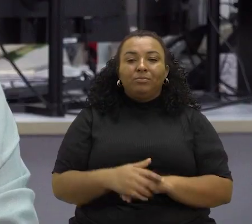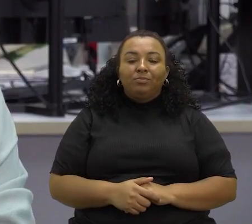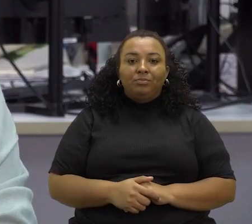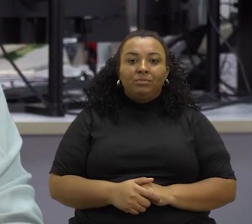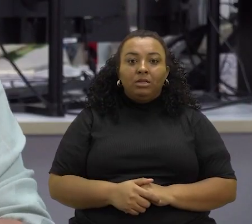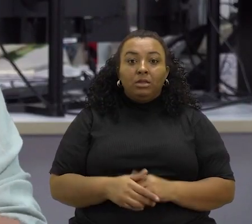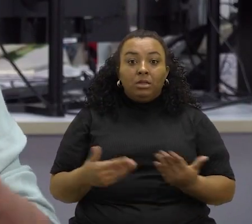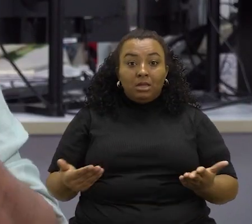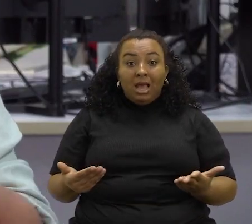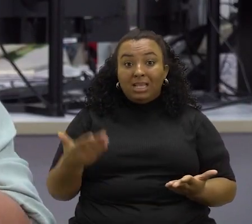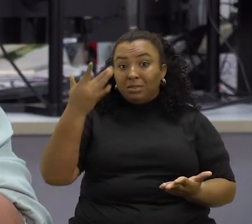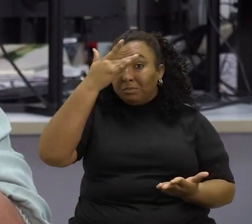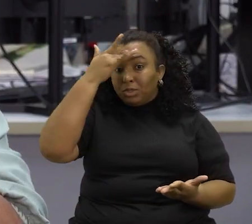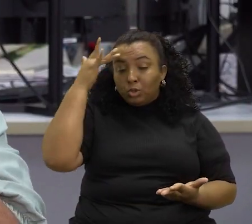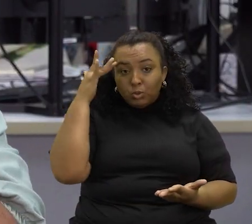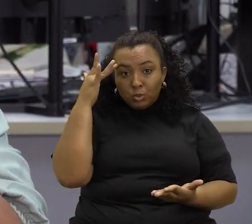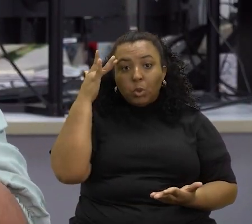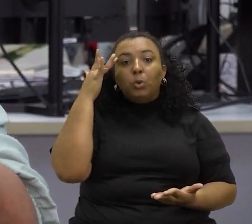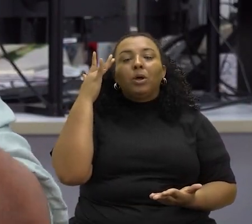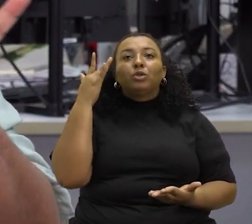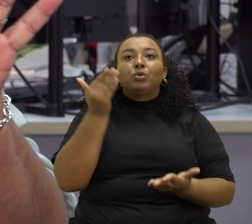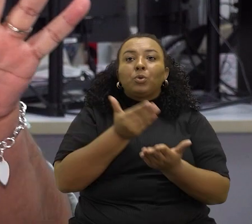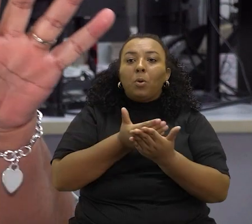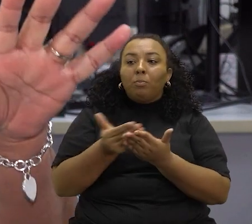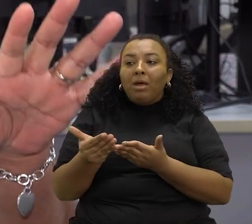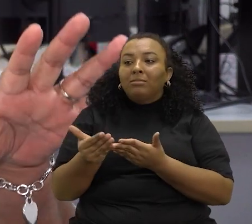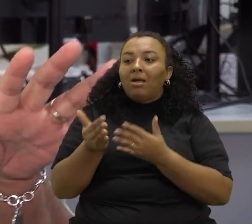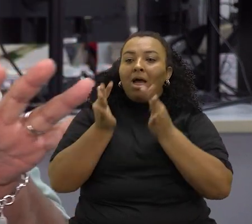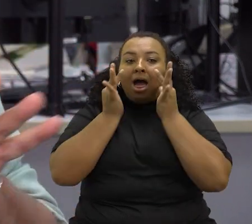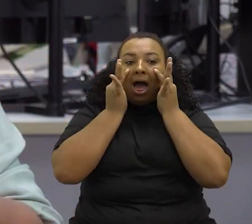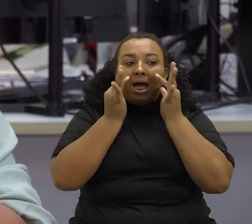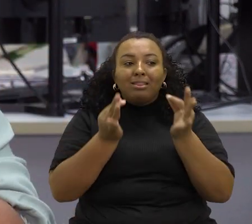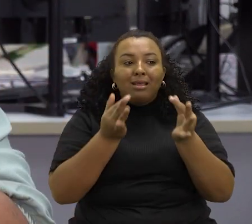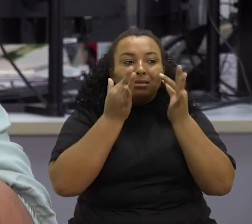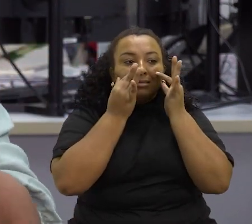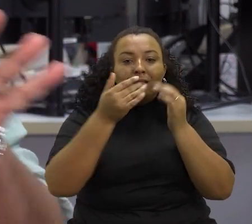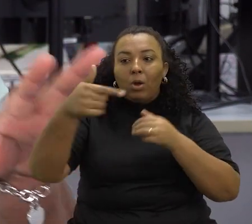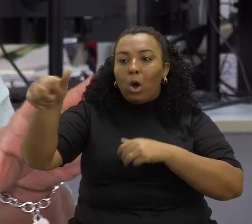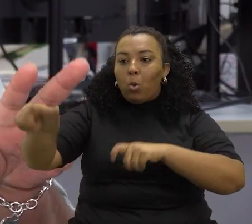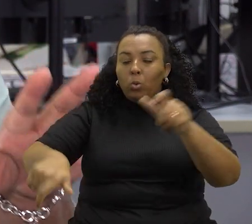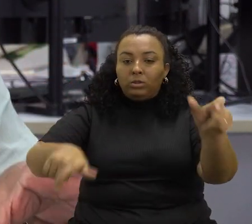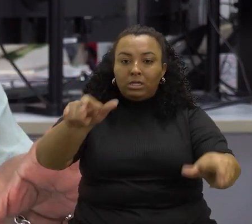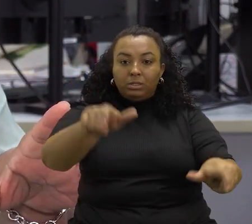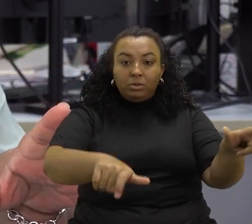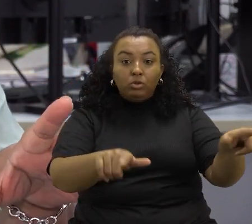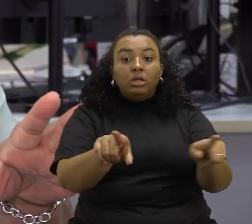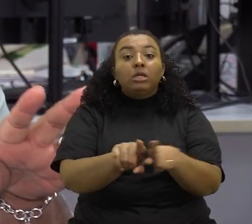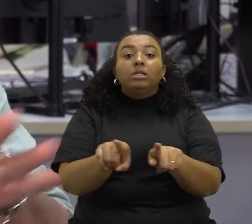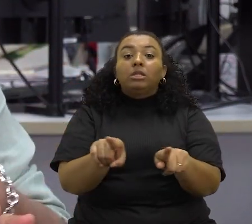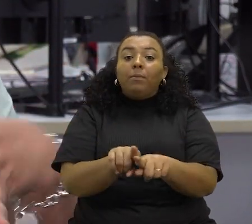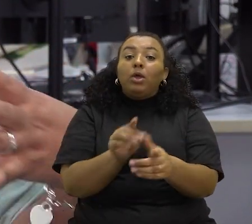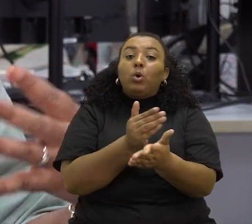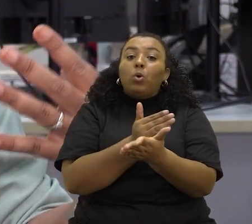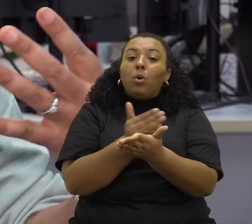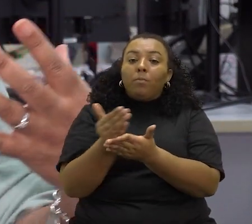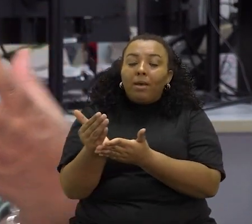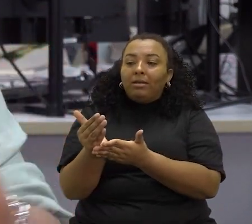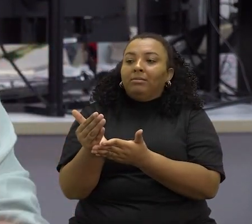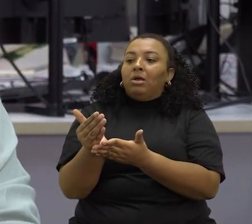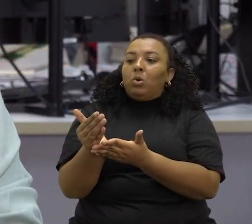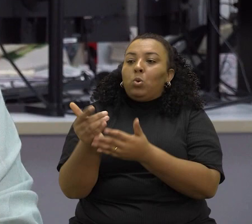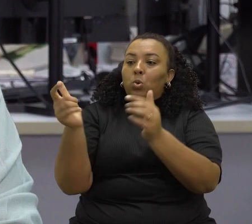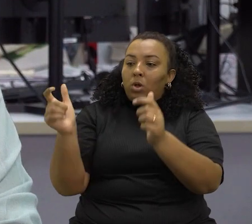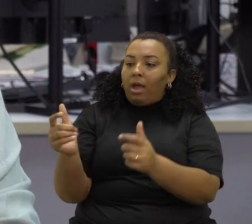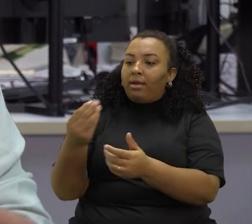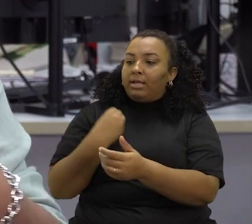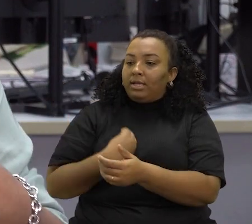trabalho. A partir do momento em que as pessoas prestam atenção nos demais e tornam o ambiente